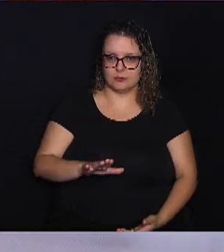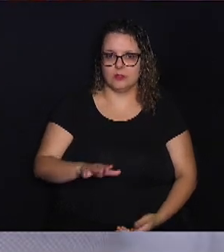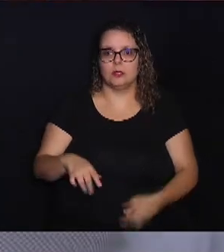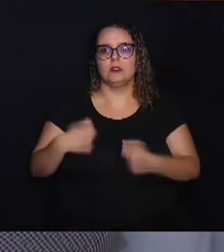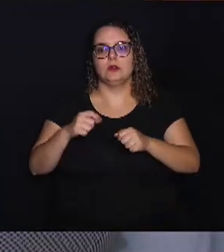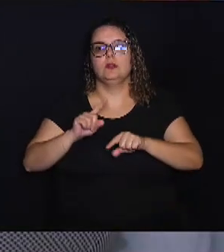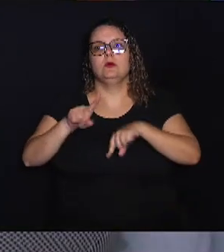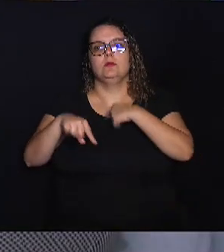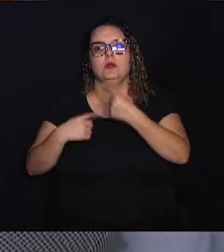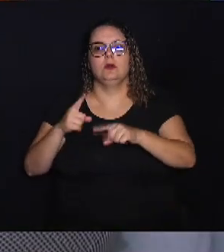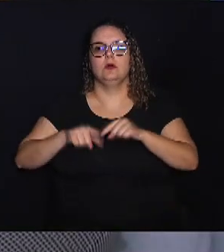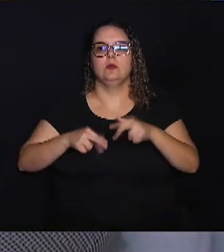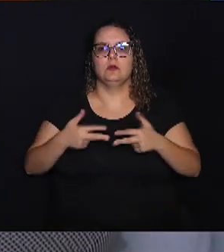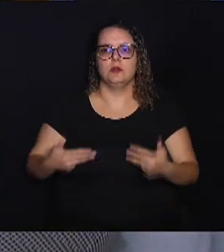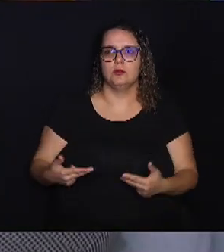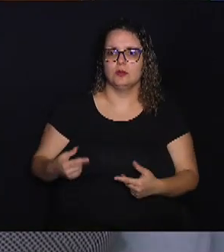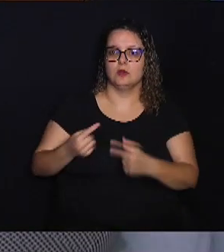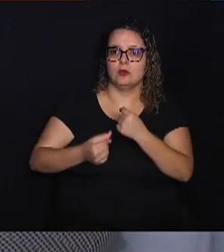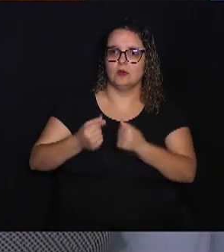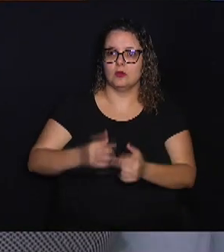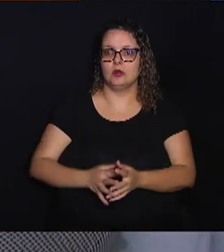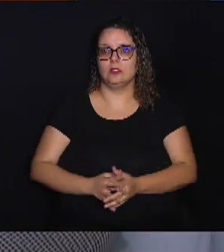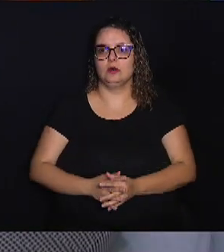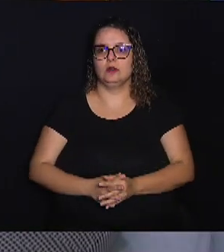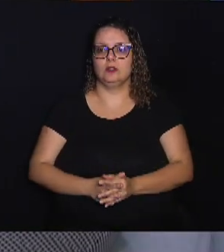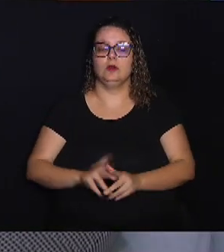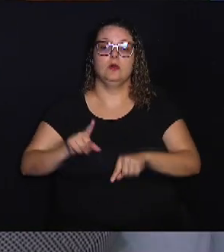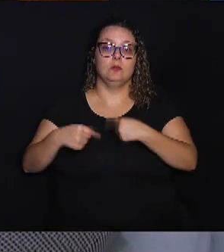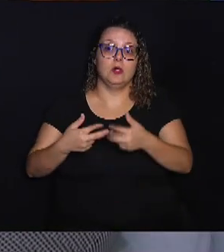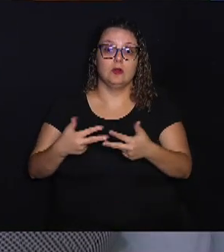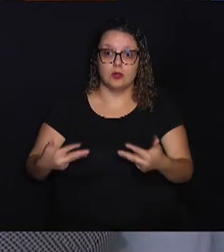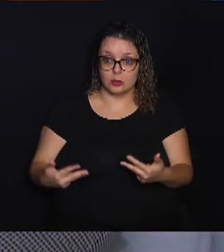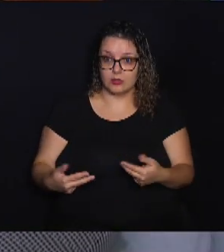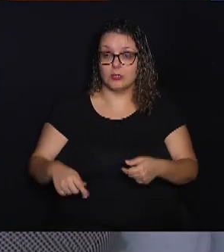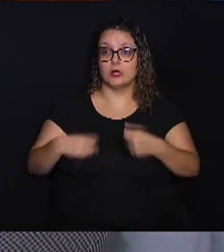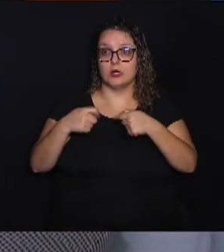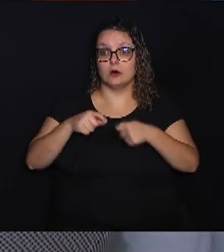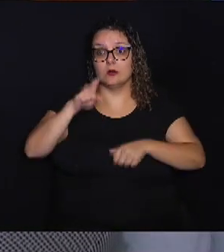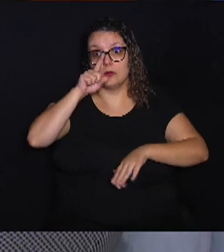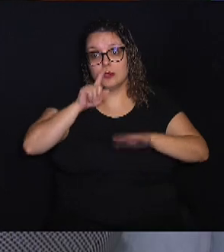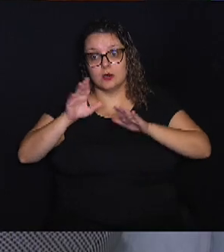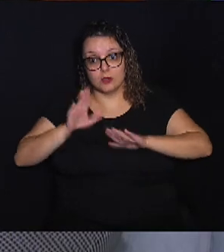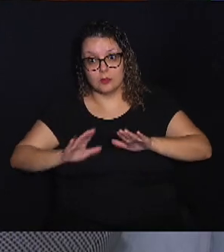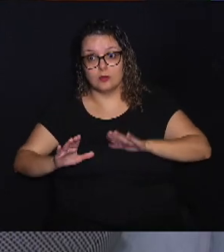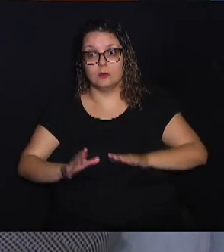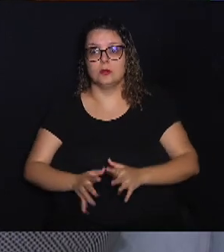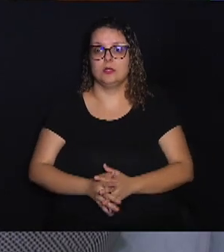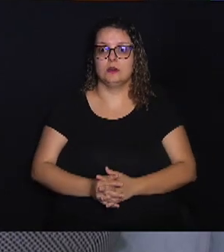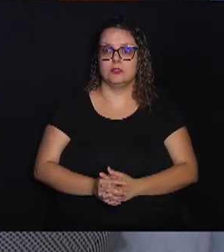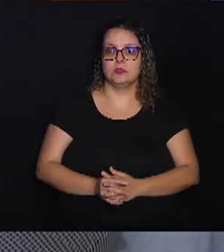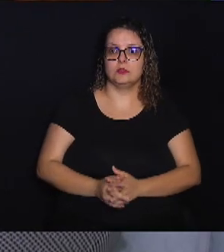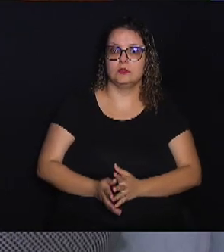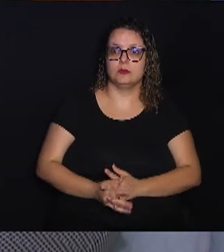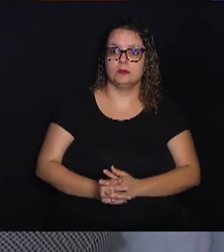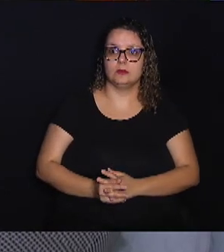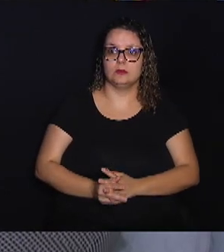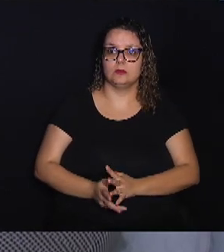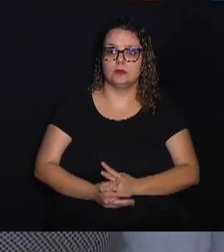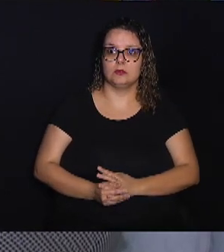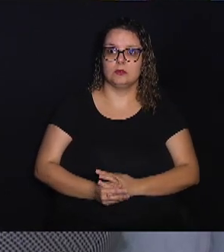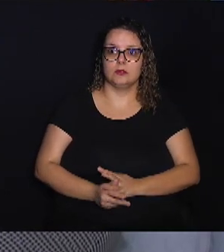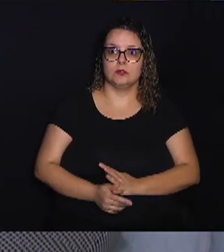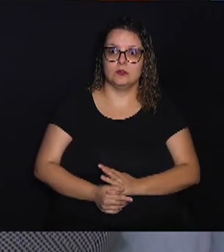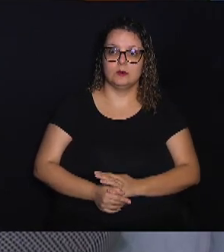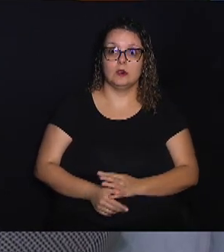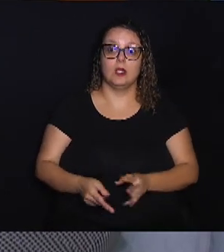para outro produto financeiro. Uma outra coisa que você deve ter cuidado é reconhecer ali